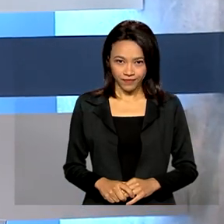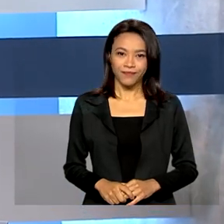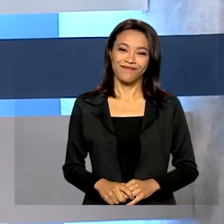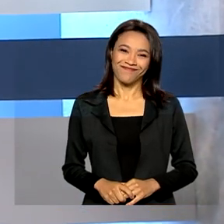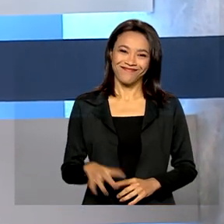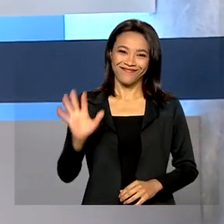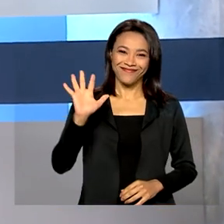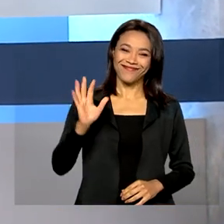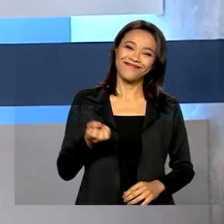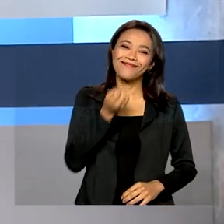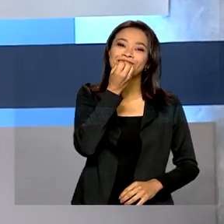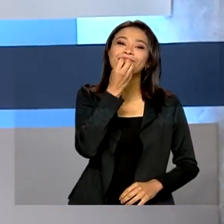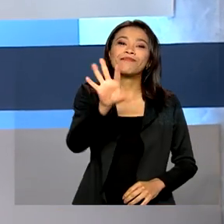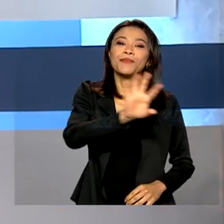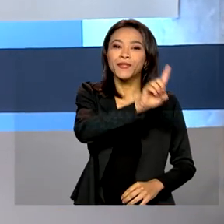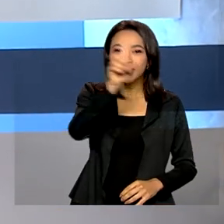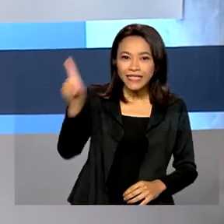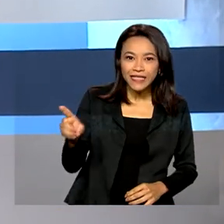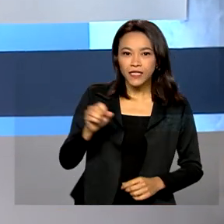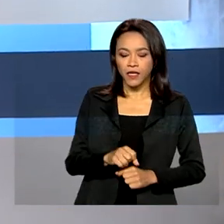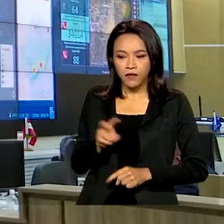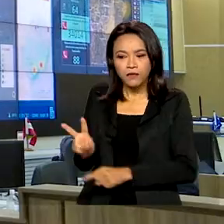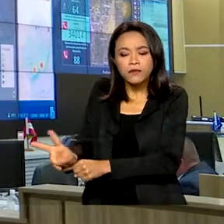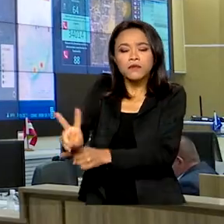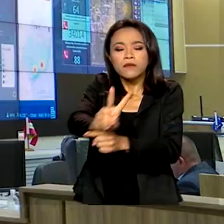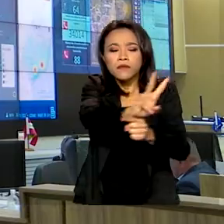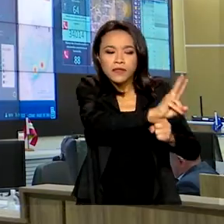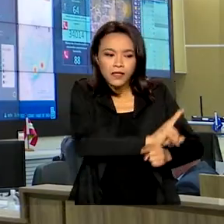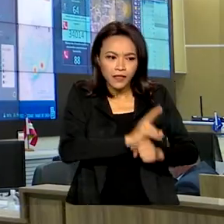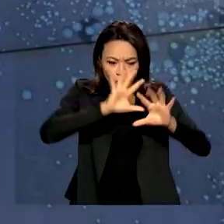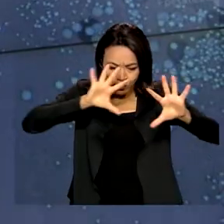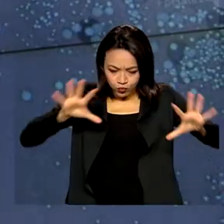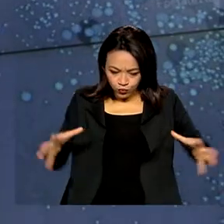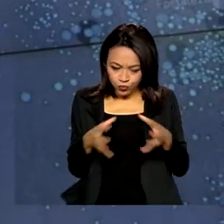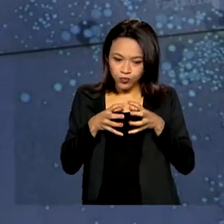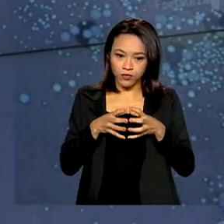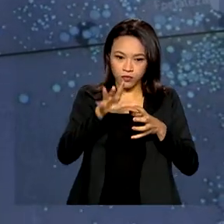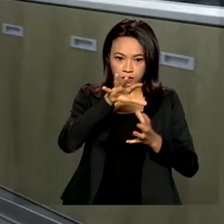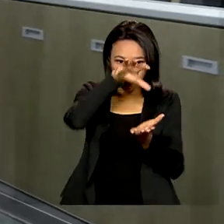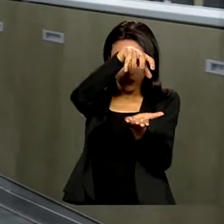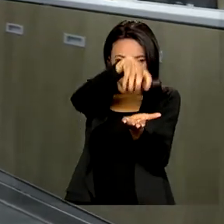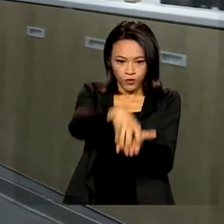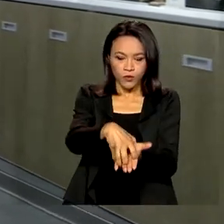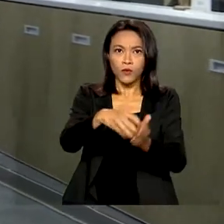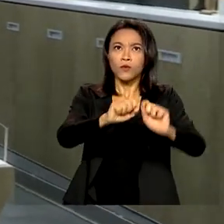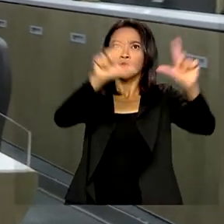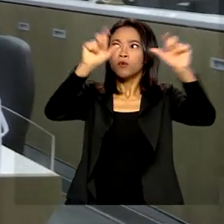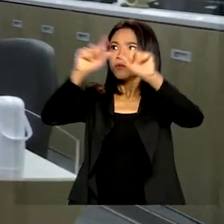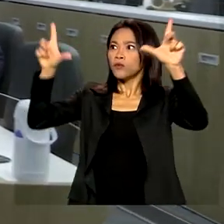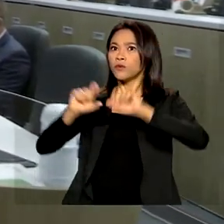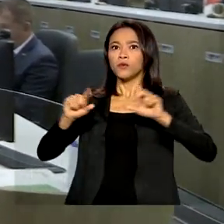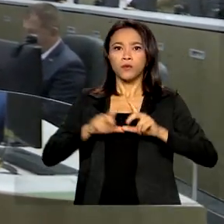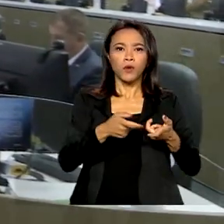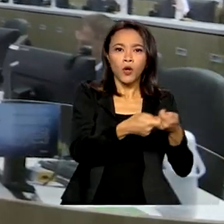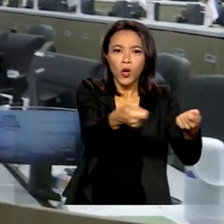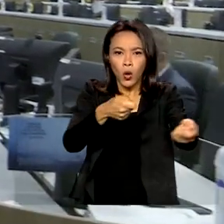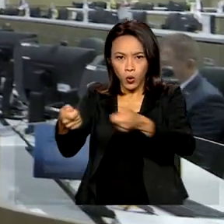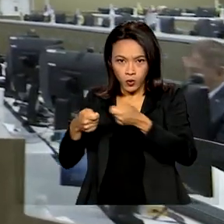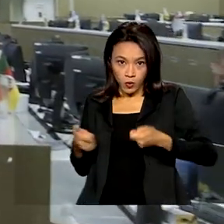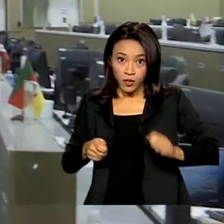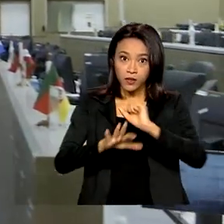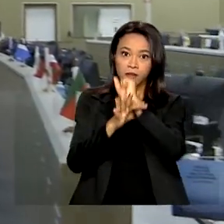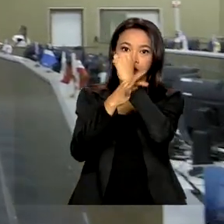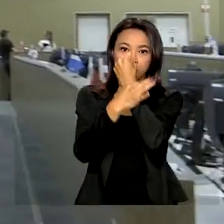Olá, bom dia! Fiscalização integrada. Centro de Comando e Controle vai atuar na segurança das